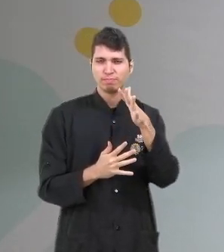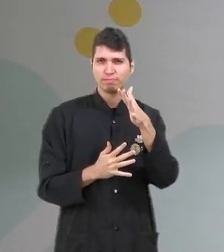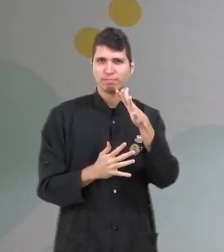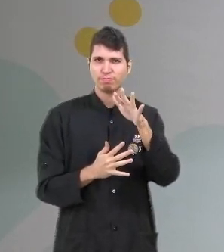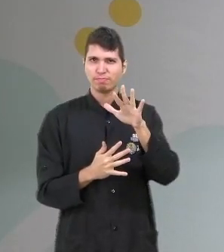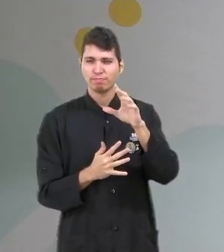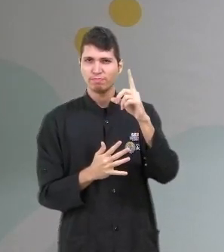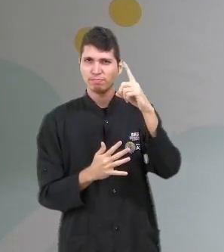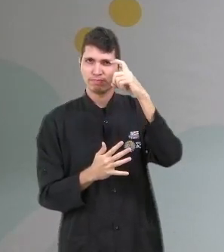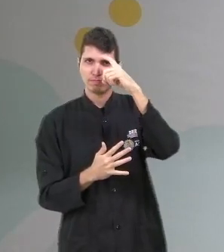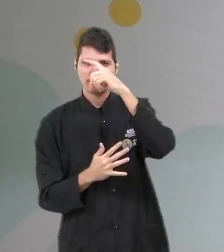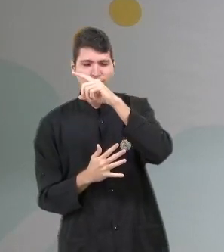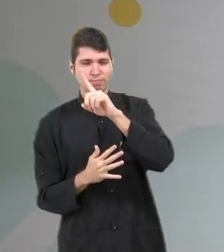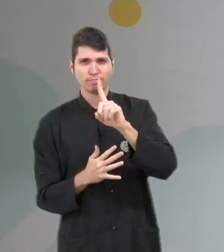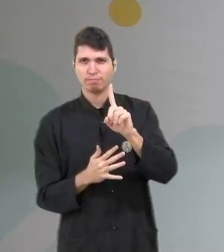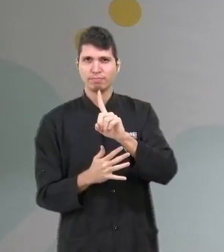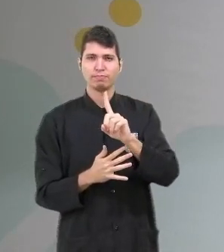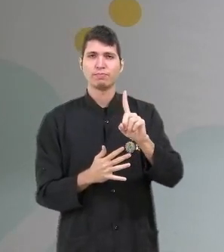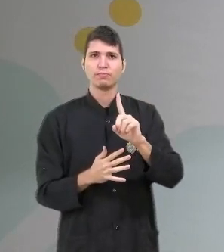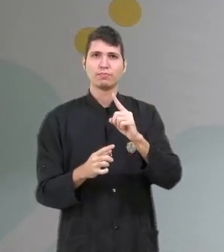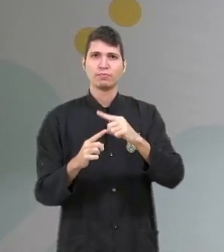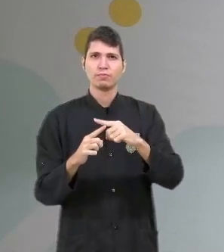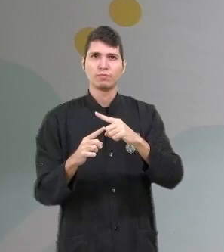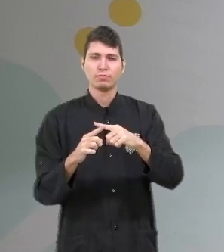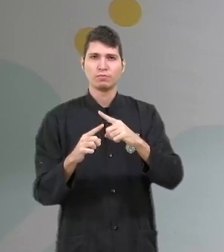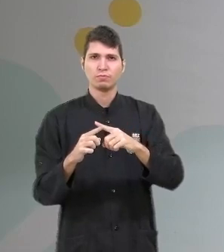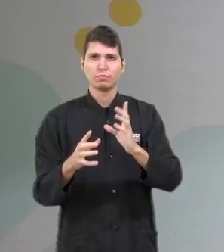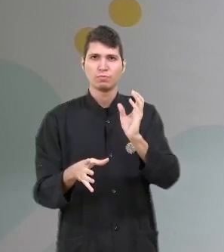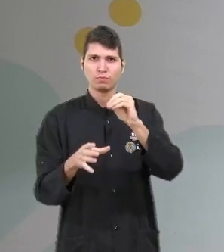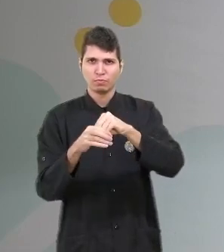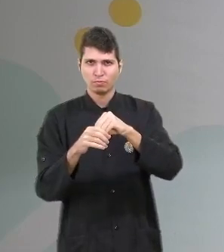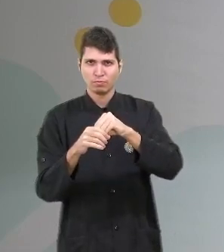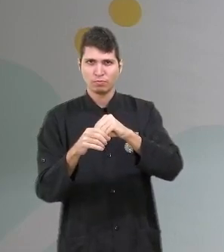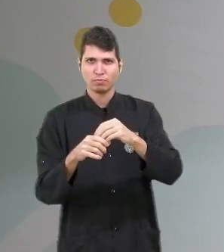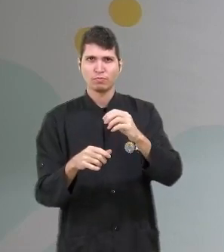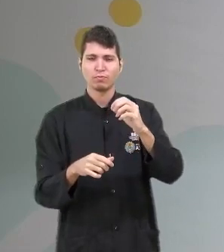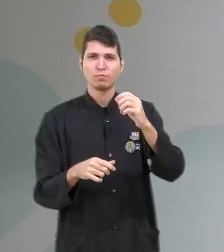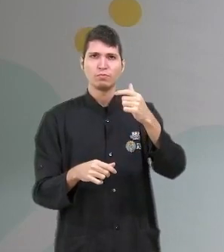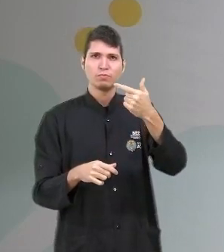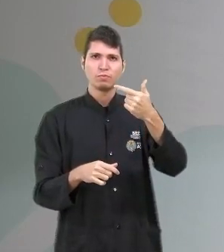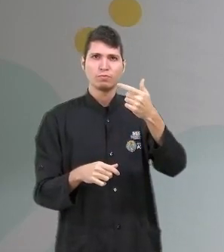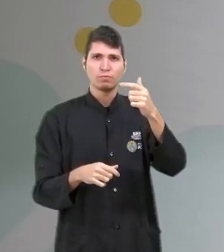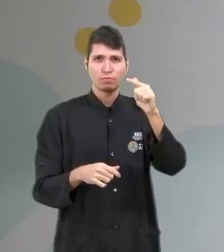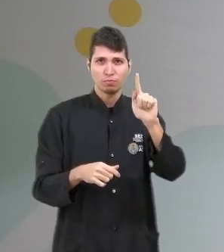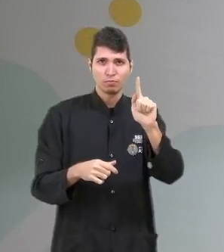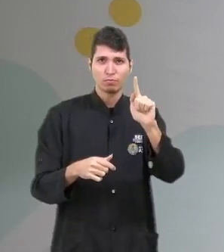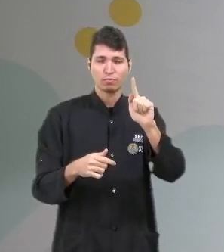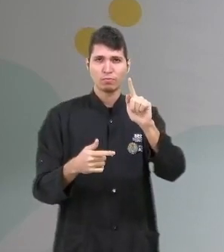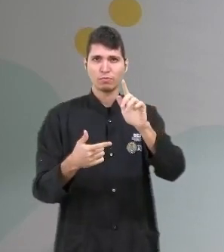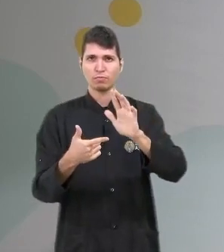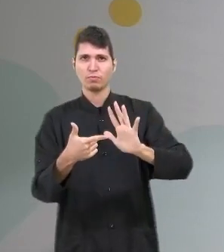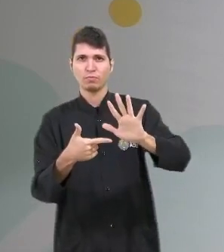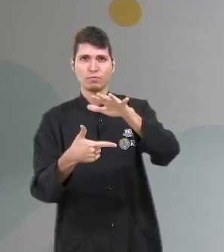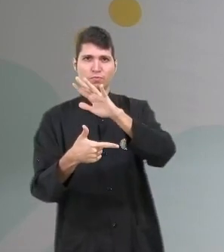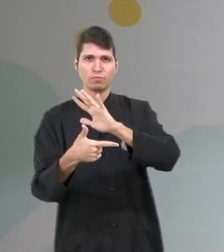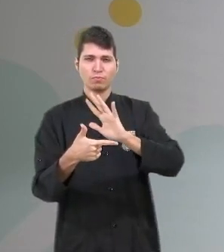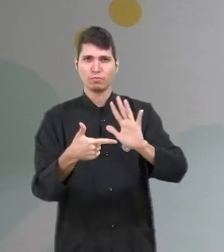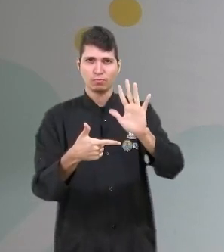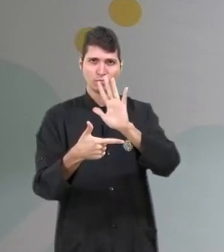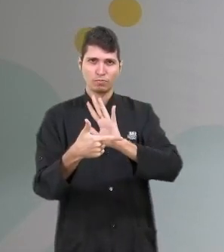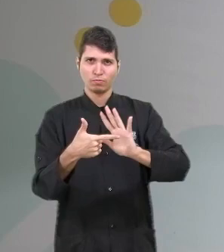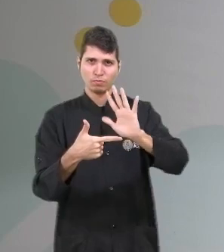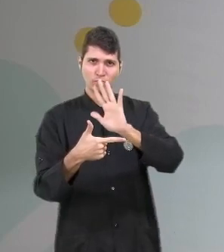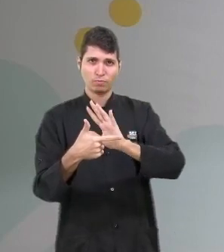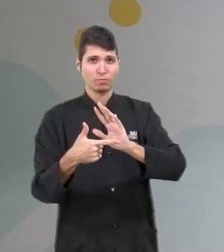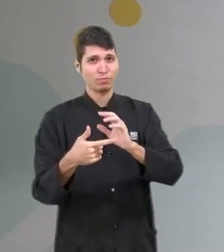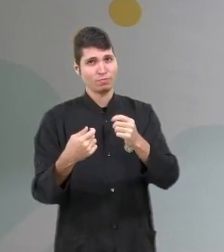questão difícil, porque envolve a ideia de cálculo de geometria plana, tem a equação de segundo grau, né? Tem a ideia de ponto de máximo e de mínimo, tá bom? Você vai ter que usar o